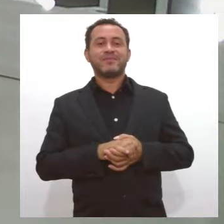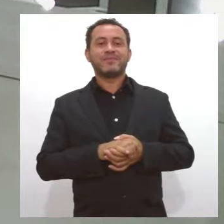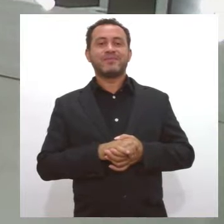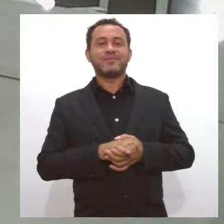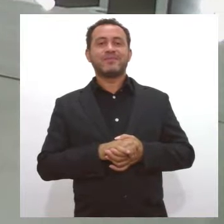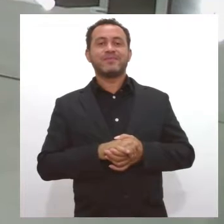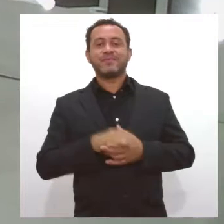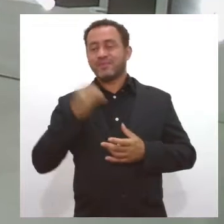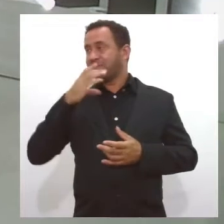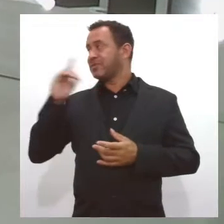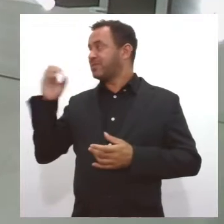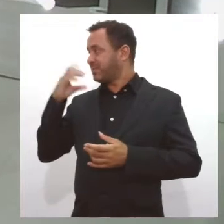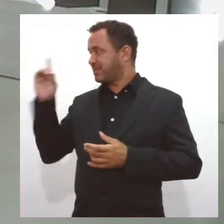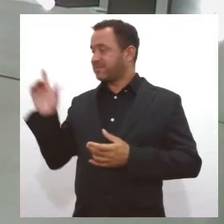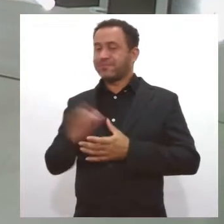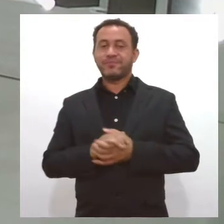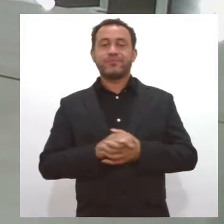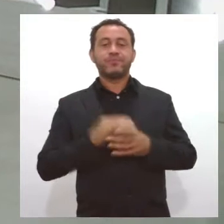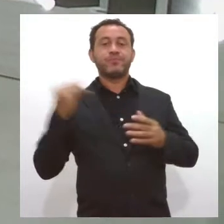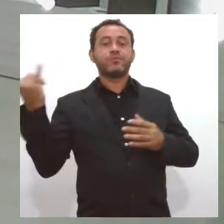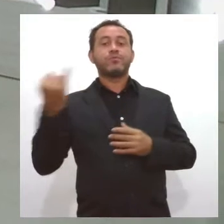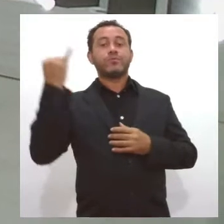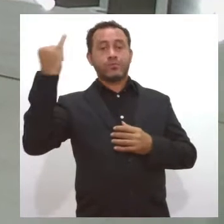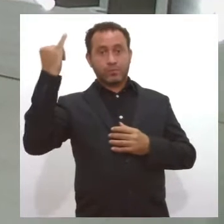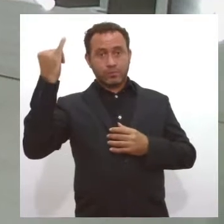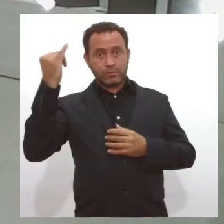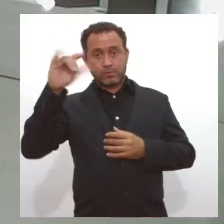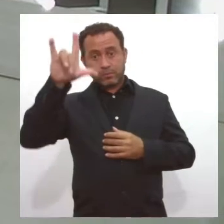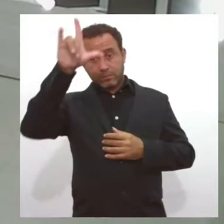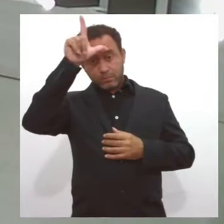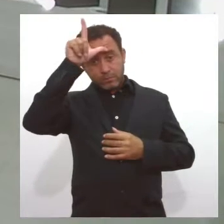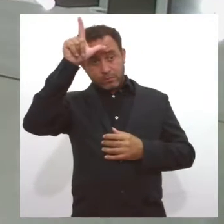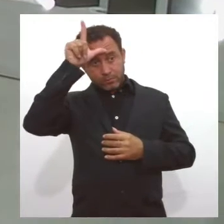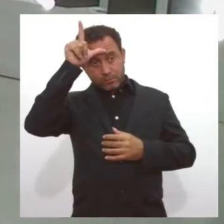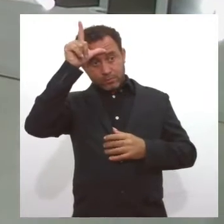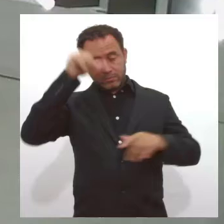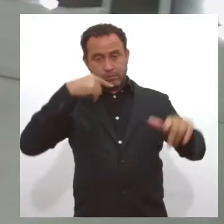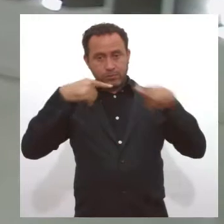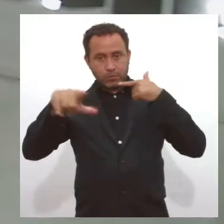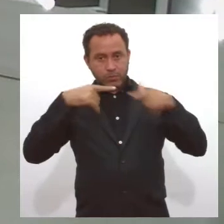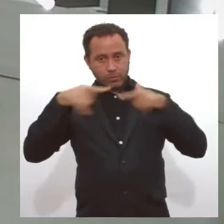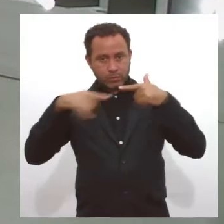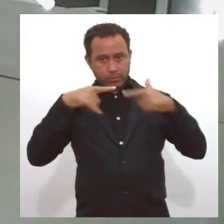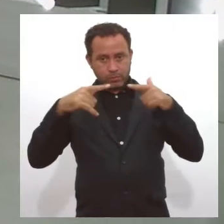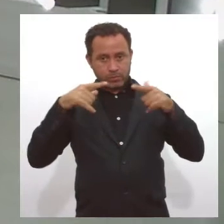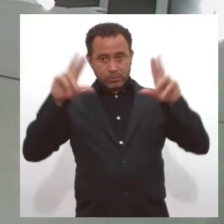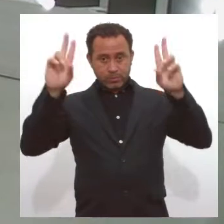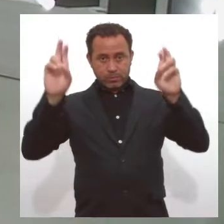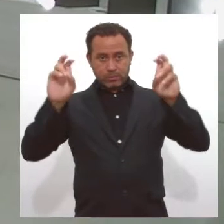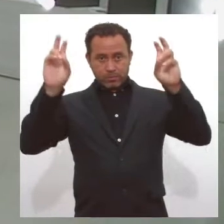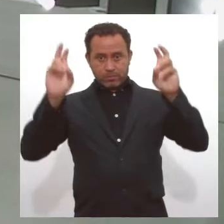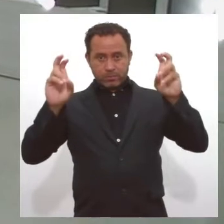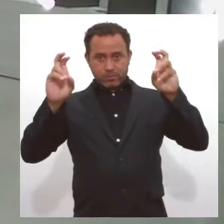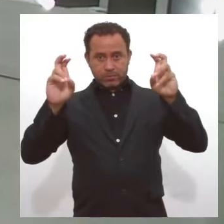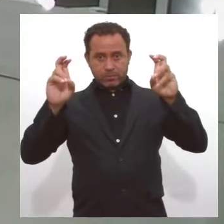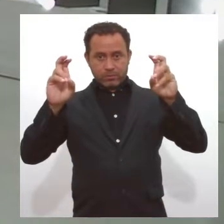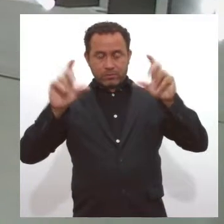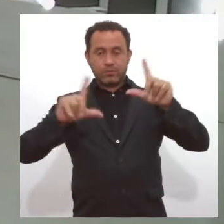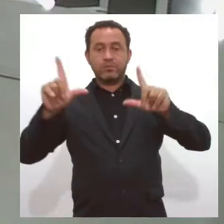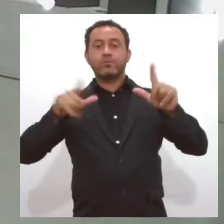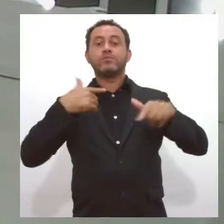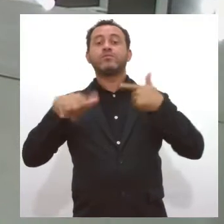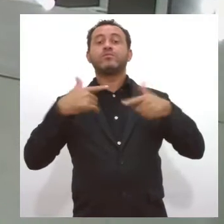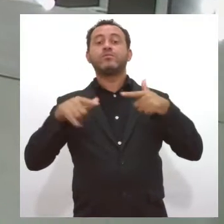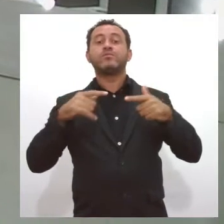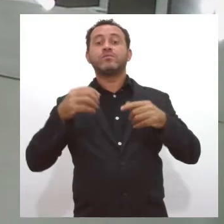Bom dia. E olha, a importância da autoliderança no desempenho do trabalho é o nosso tema de hoje no quadro Mercado de